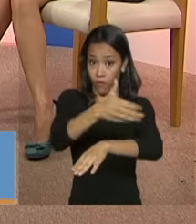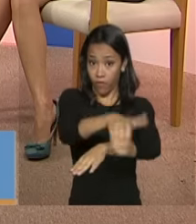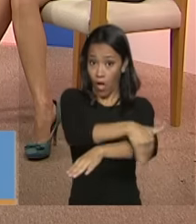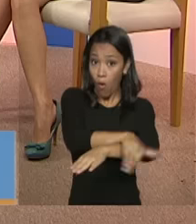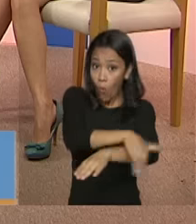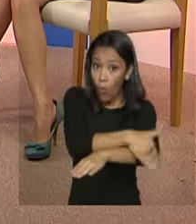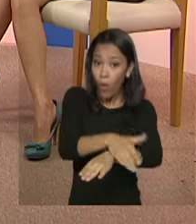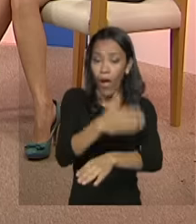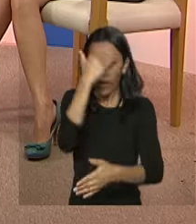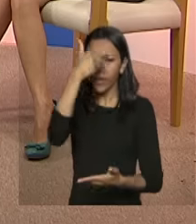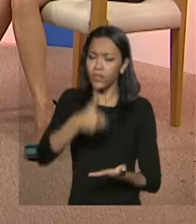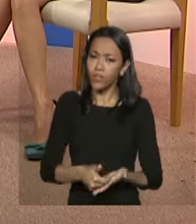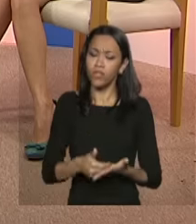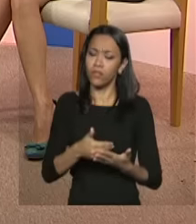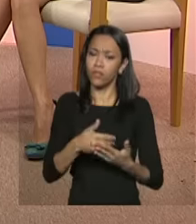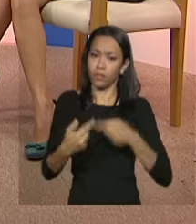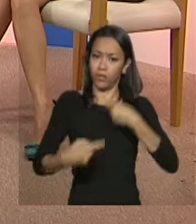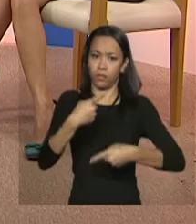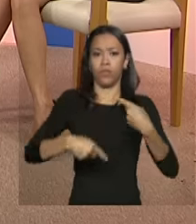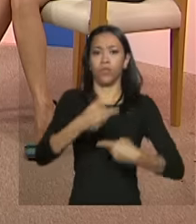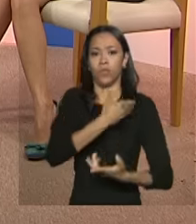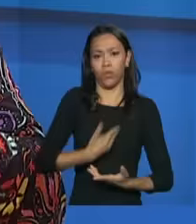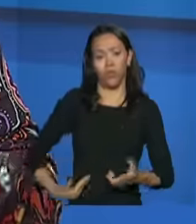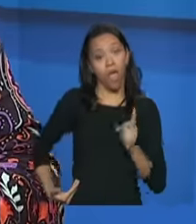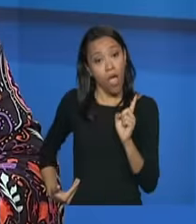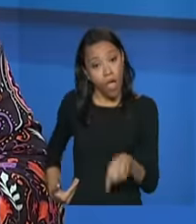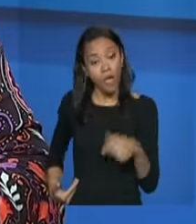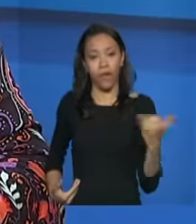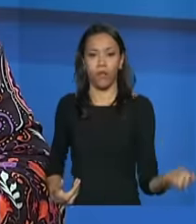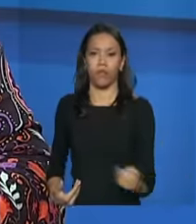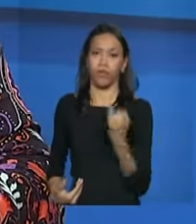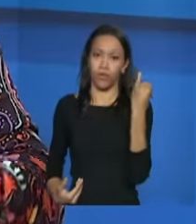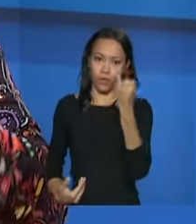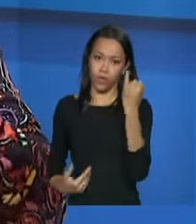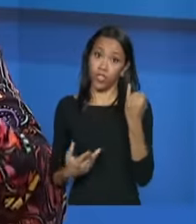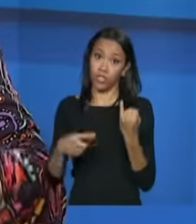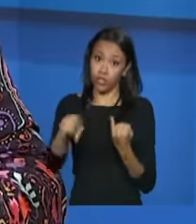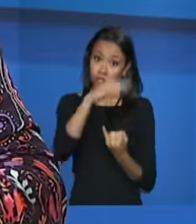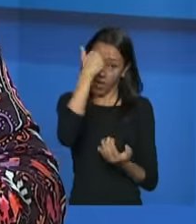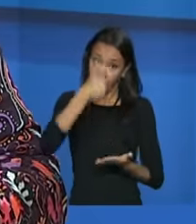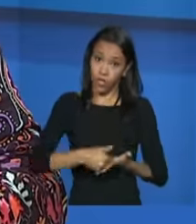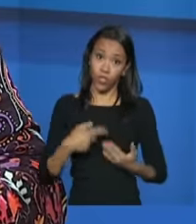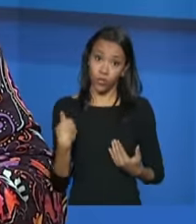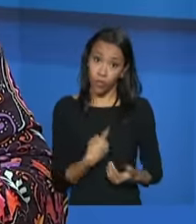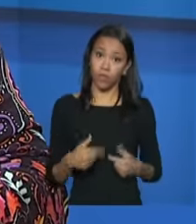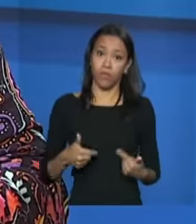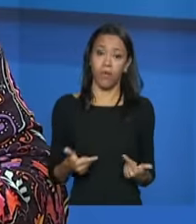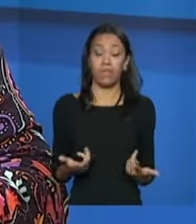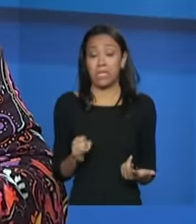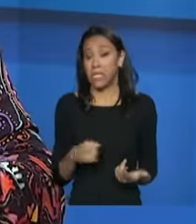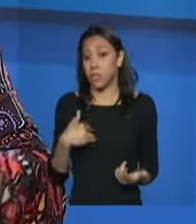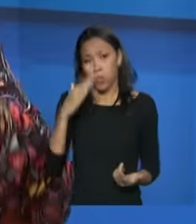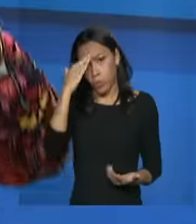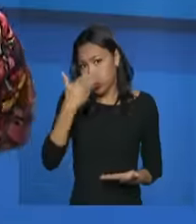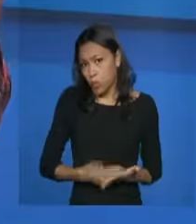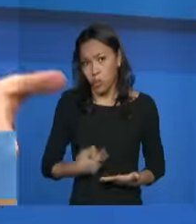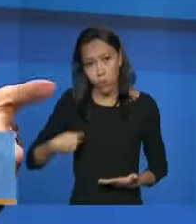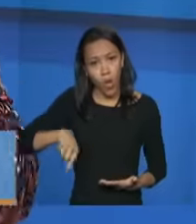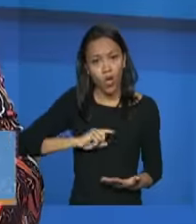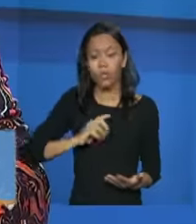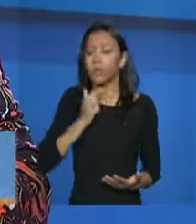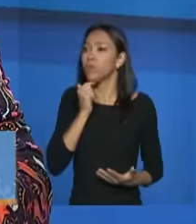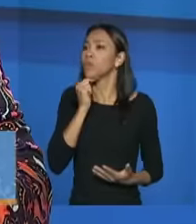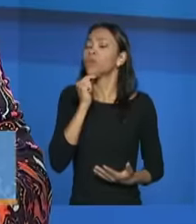política pública porque isso é importante que a gente acredite no que nós estamos fazendo porque se nós não acreditarmos a gente não consegue